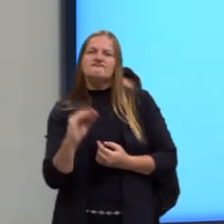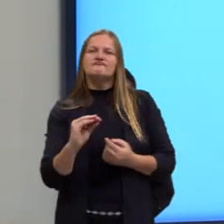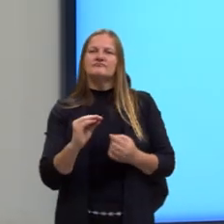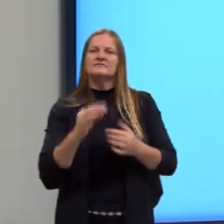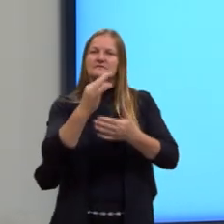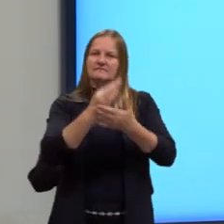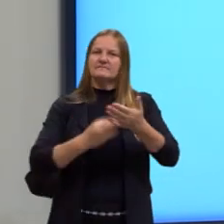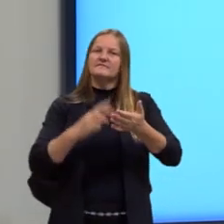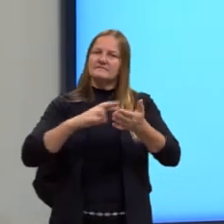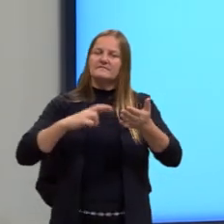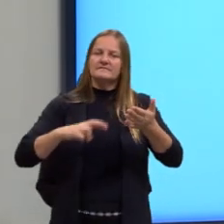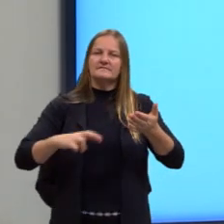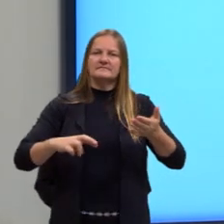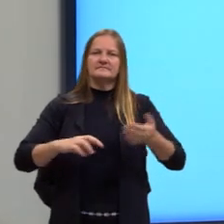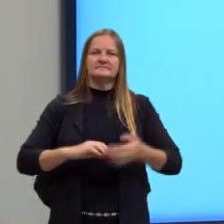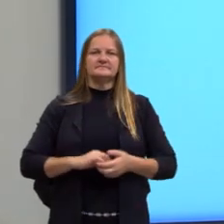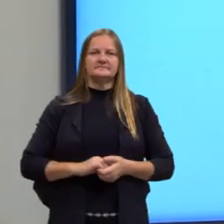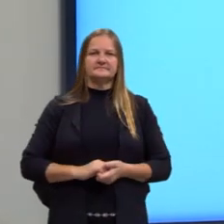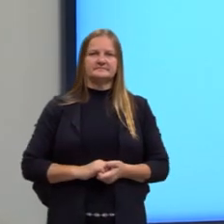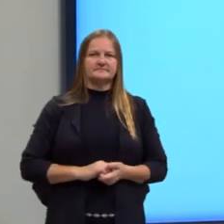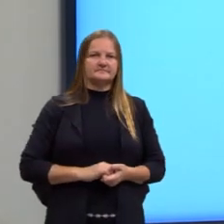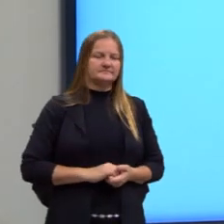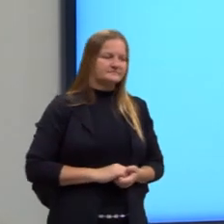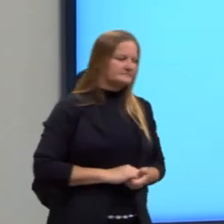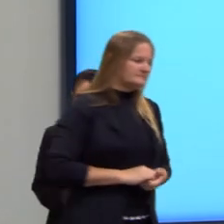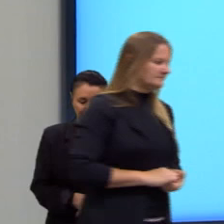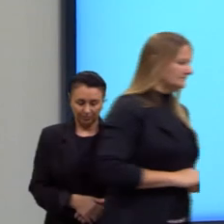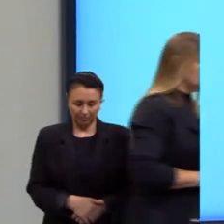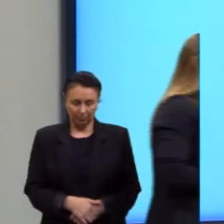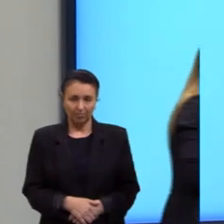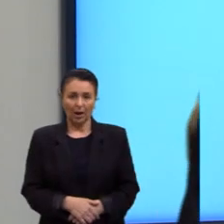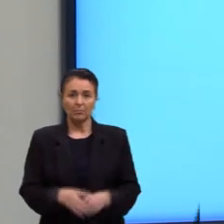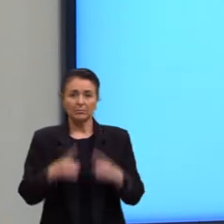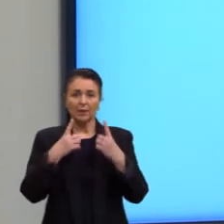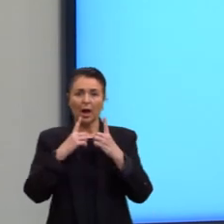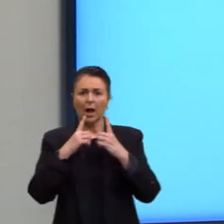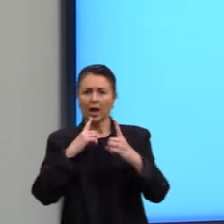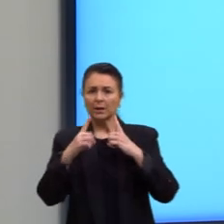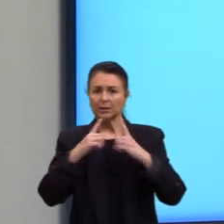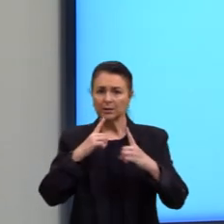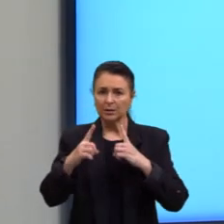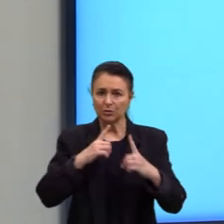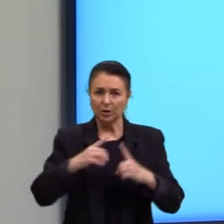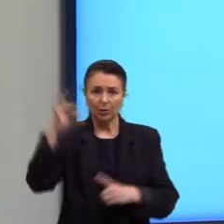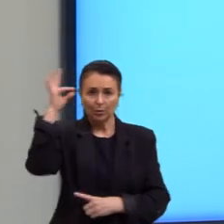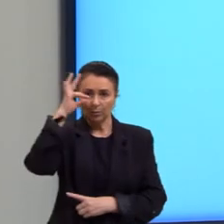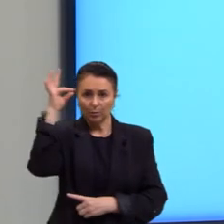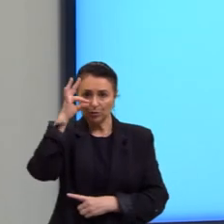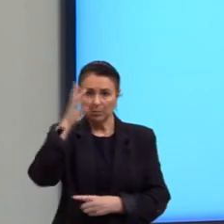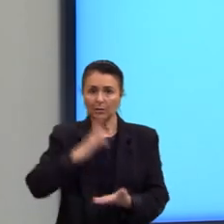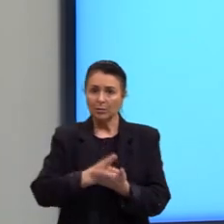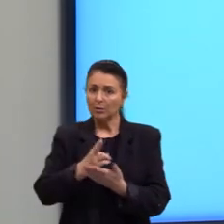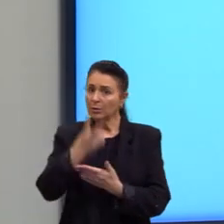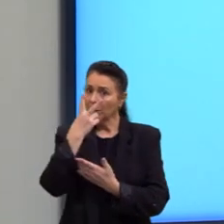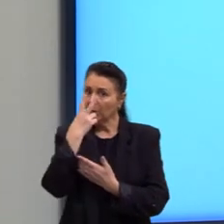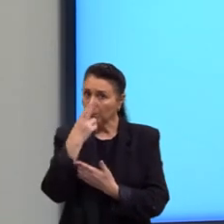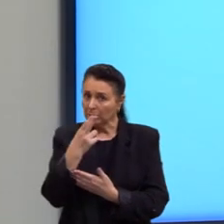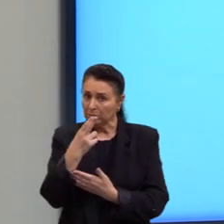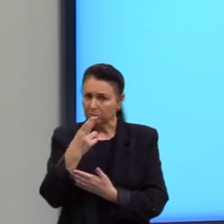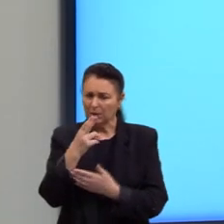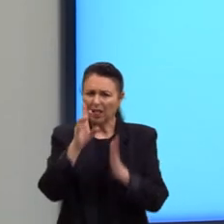Portinari continua válida nos dias atuais, mesmo décadas após a pintura ter sido feita.